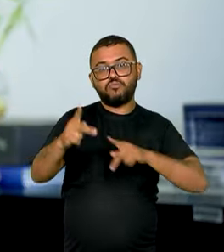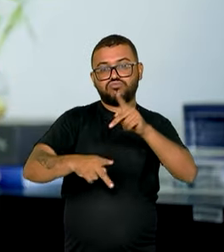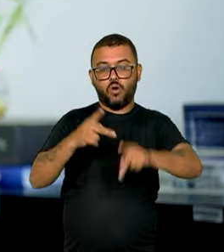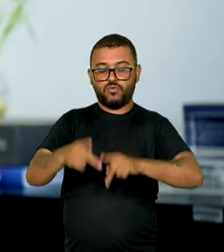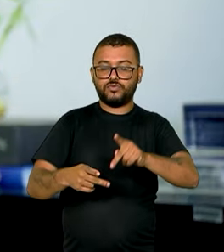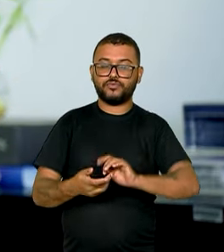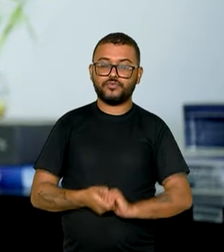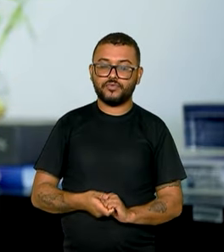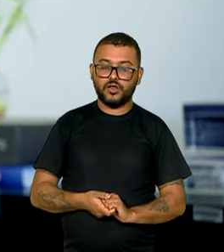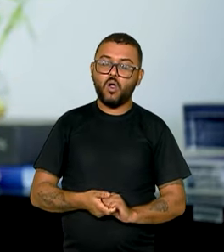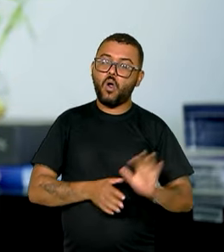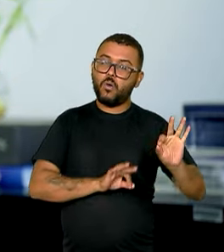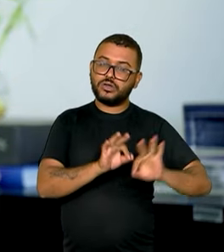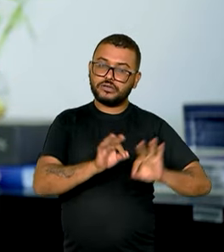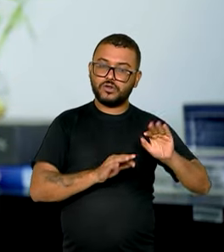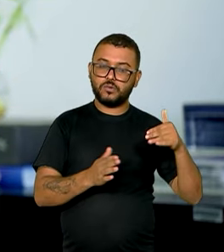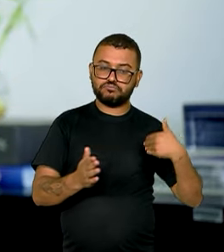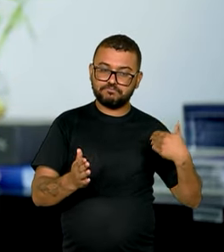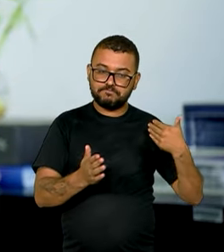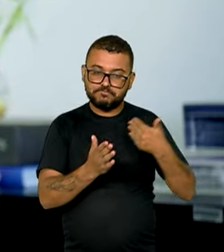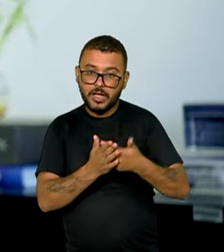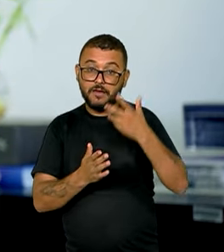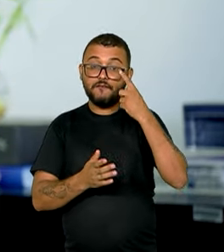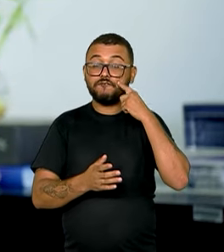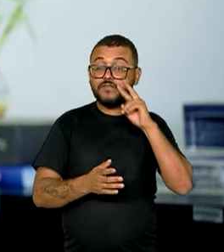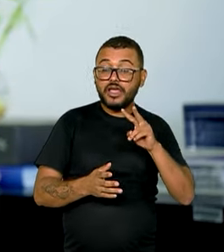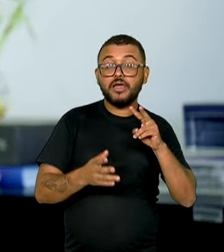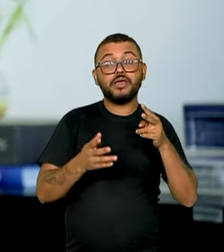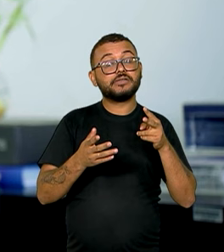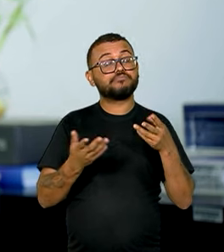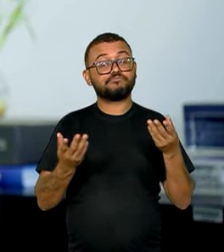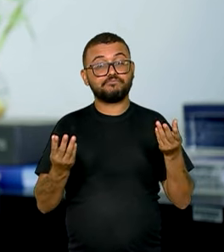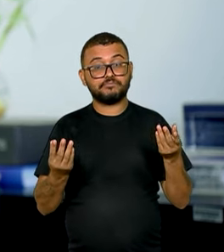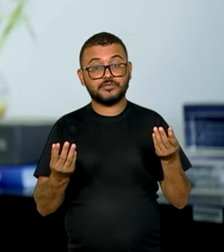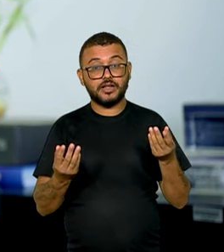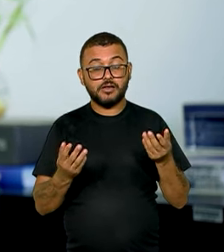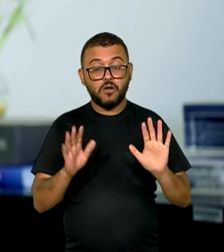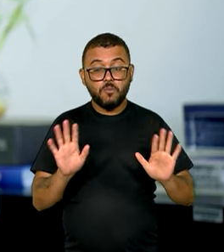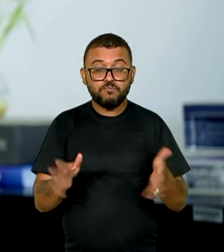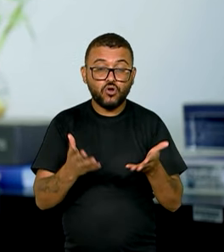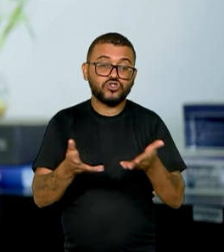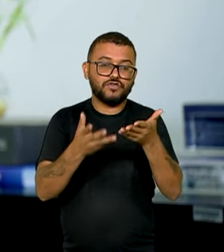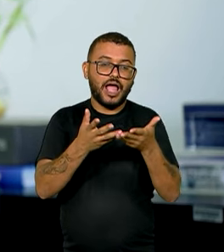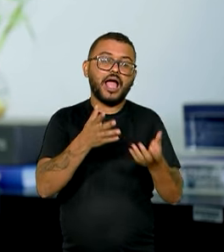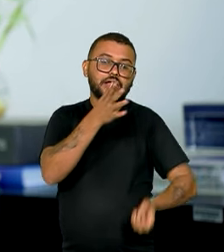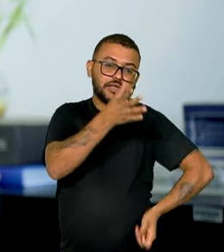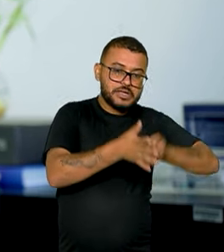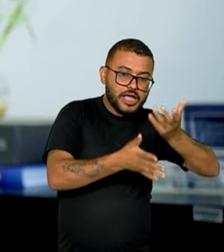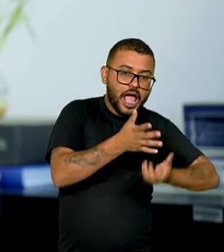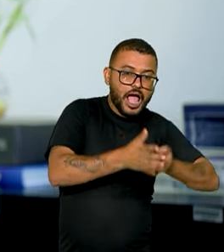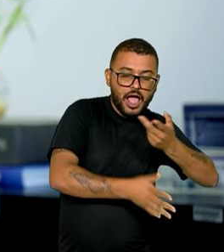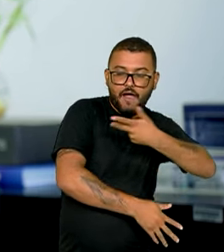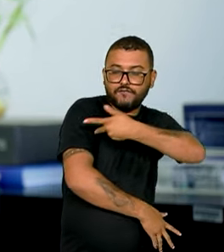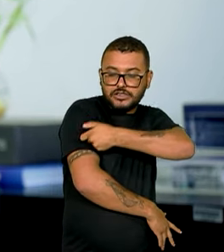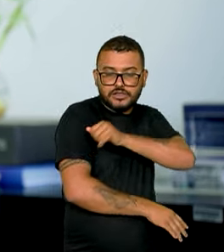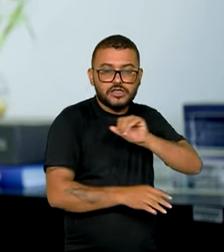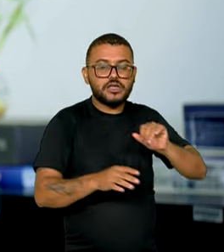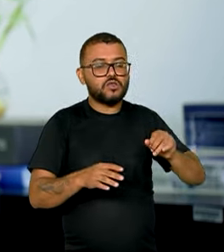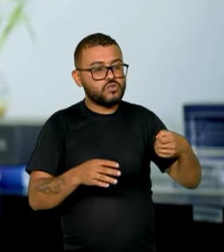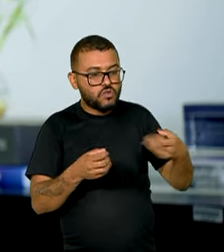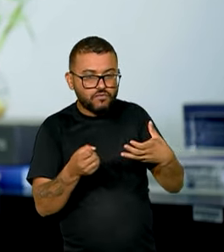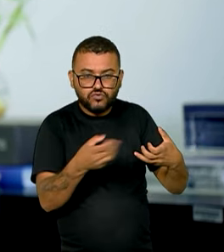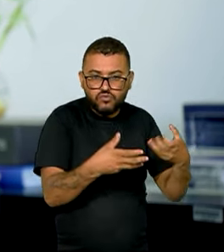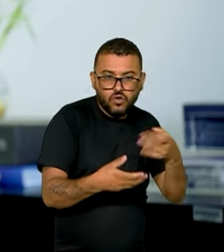E seguindo a nossa visão de estimular a produção, estimular a inovação,